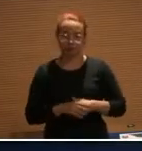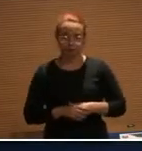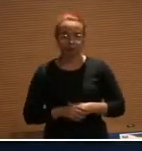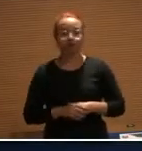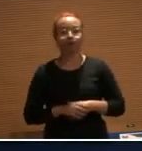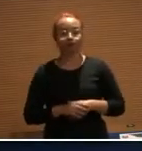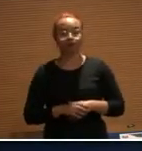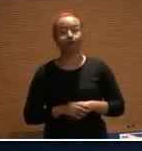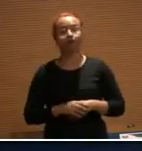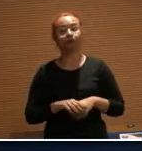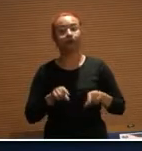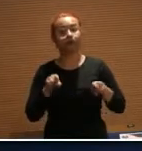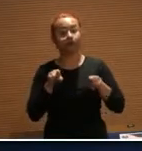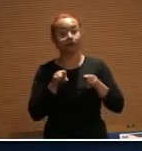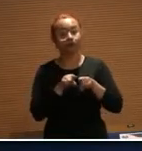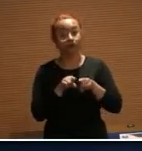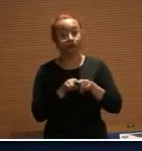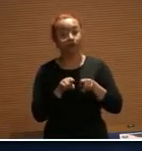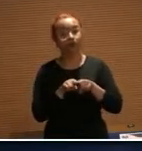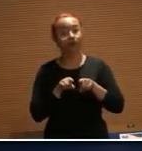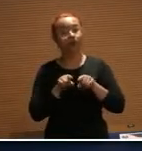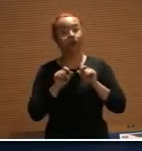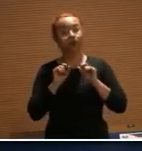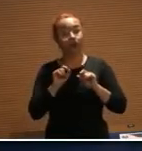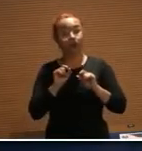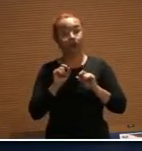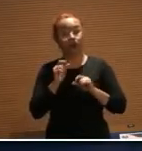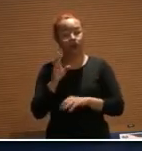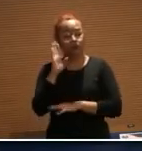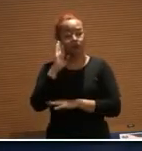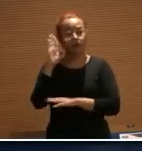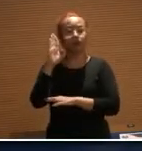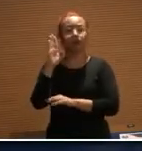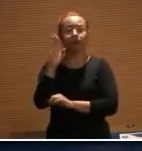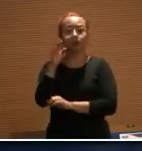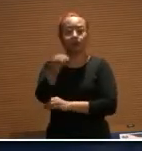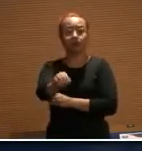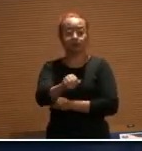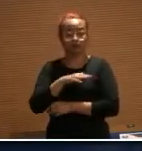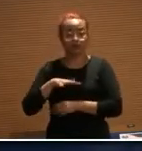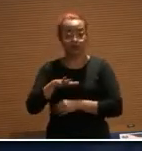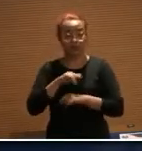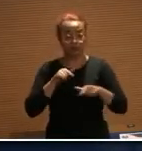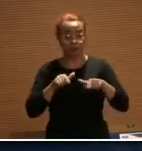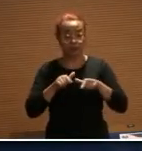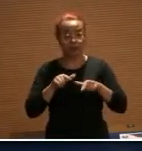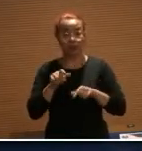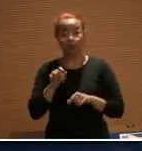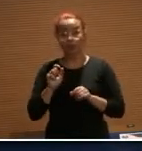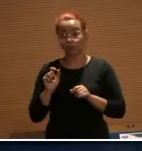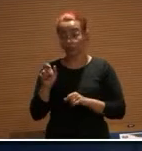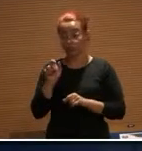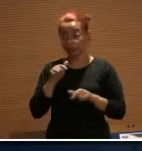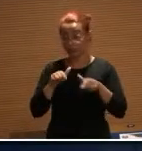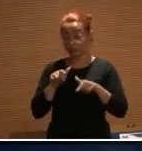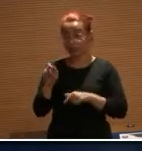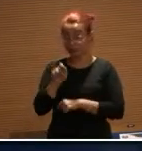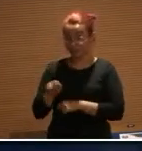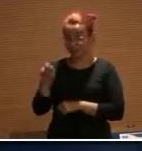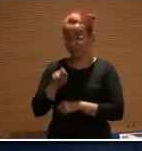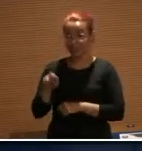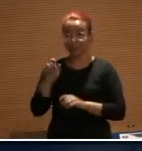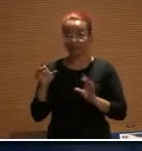nossa atuação prioritária na Conafrete. A previsão legal da possibilidade de contratação de advogados associados, sem vínculo de emprego,